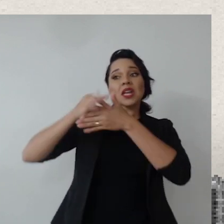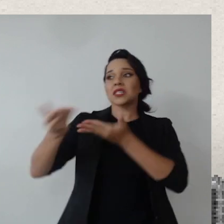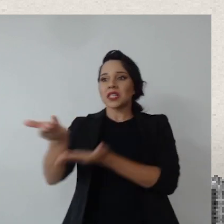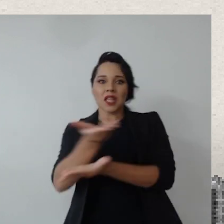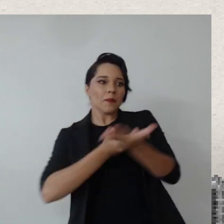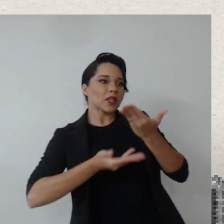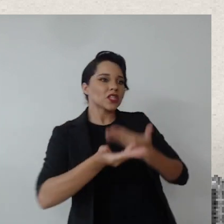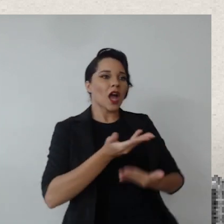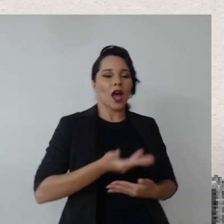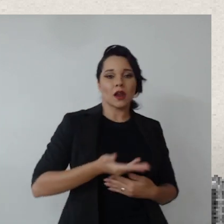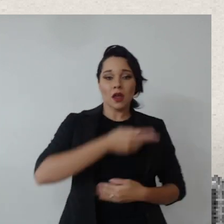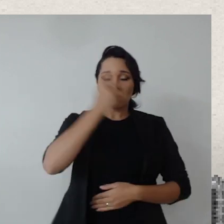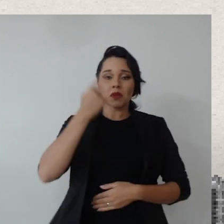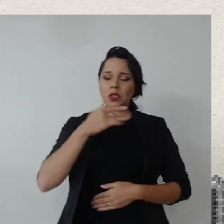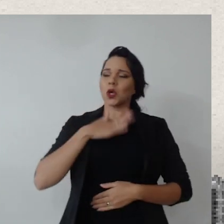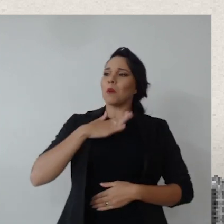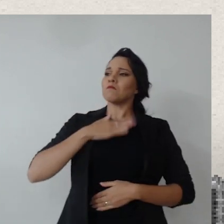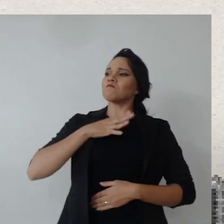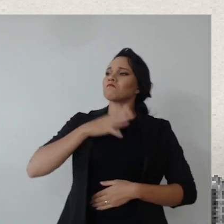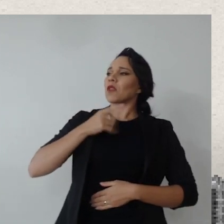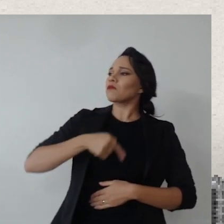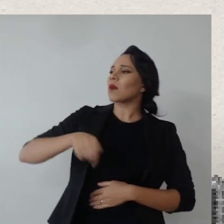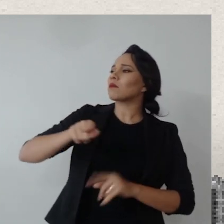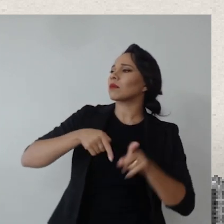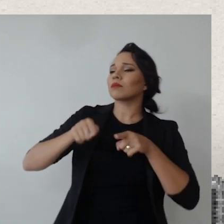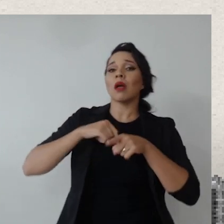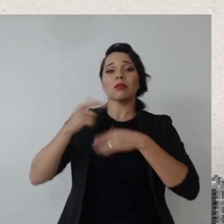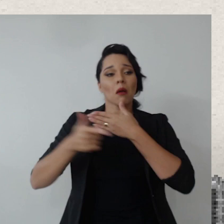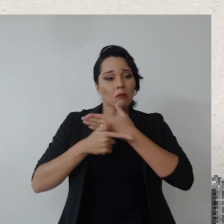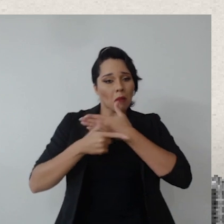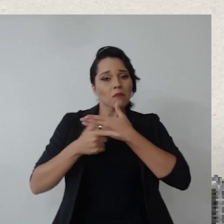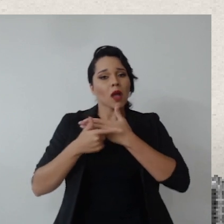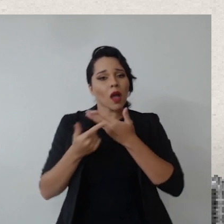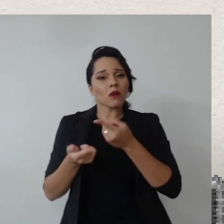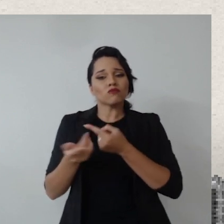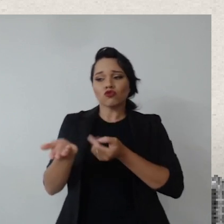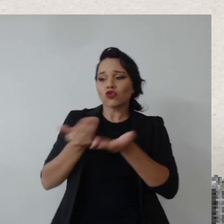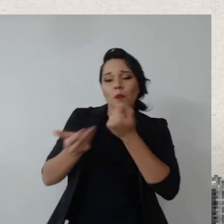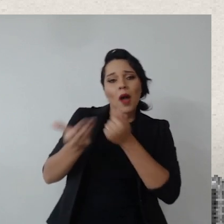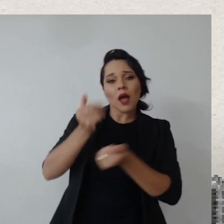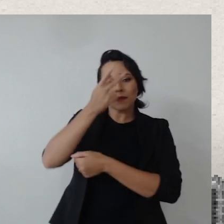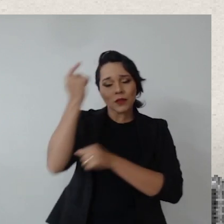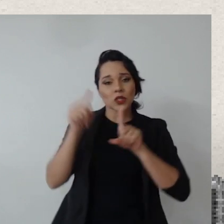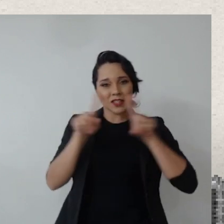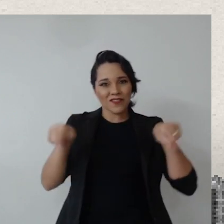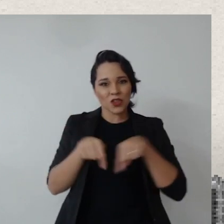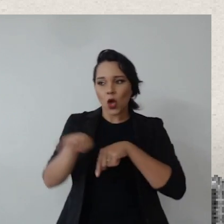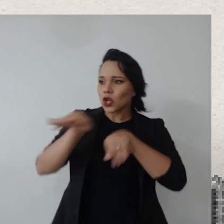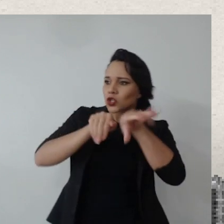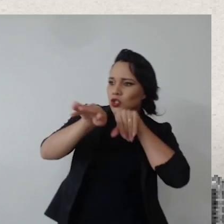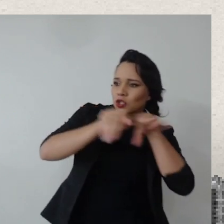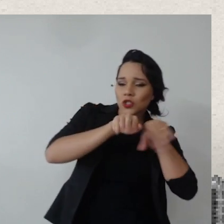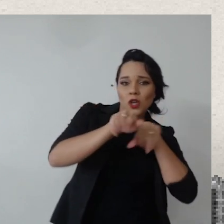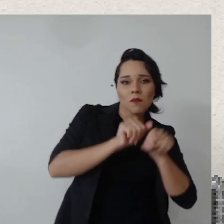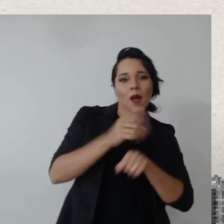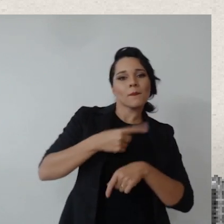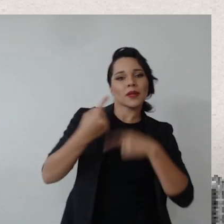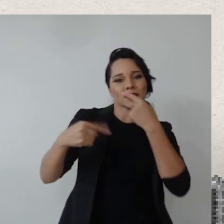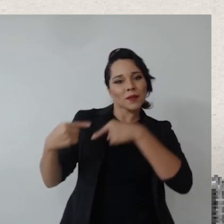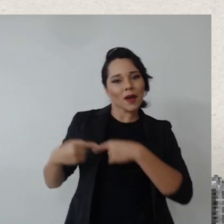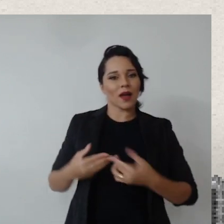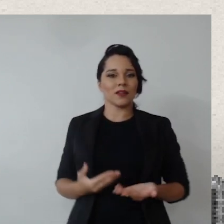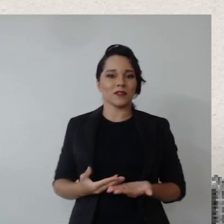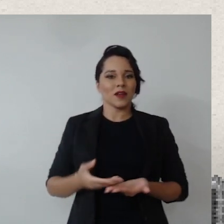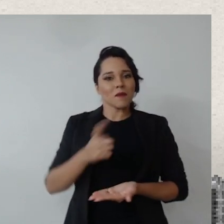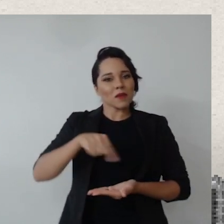liderança intermediária, porque eu acho que a liderança intermediária, eles têm muito esse papel de trazer os servidores para esses debates,